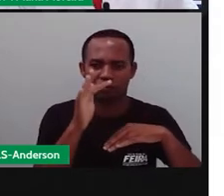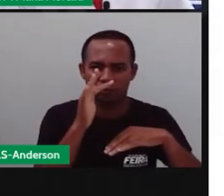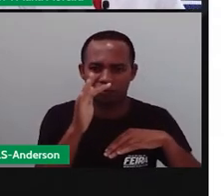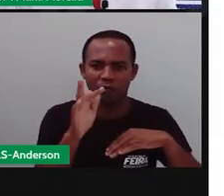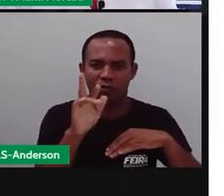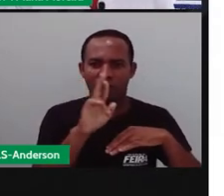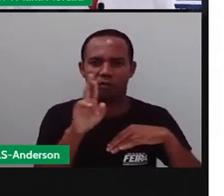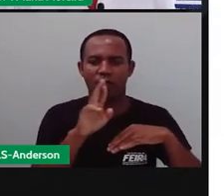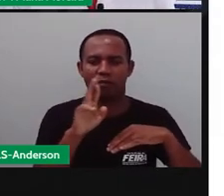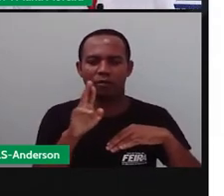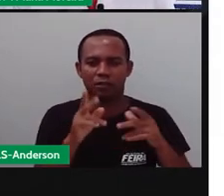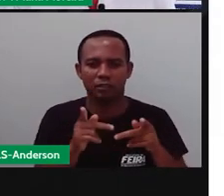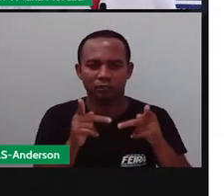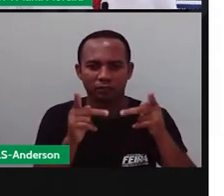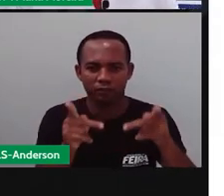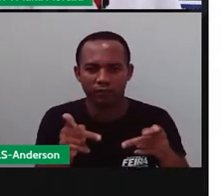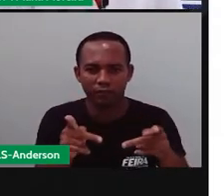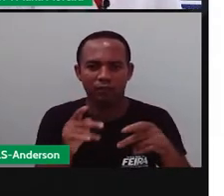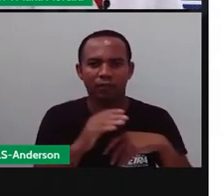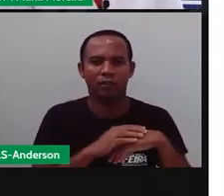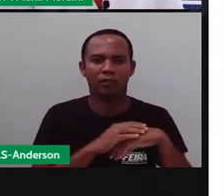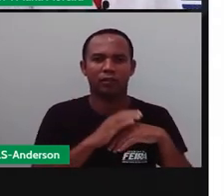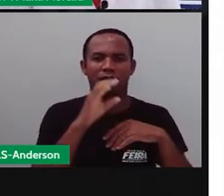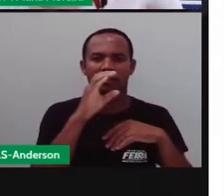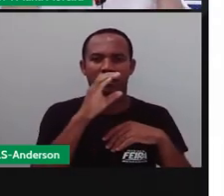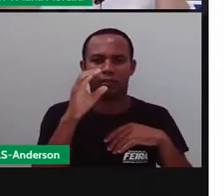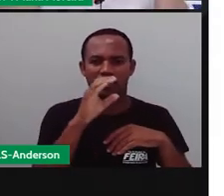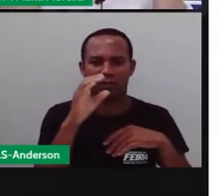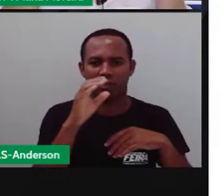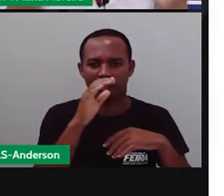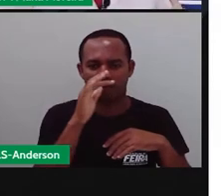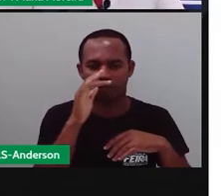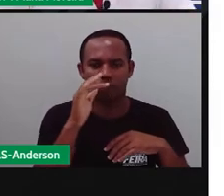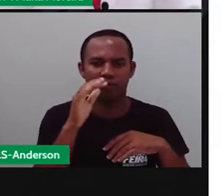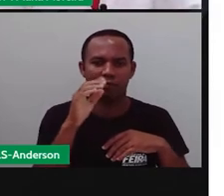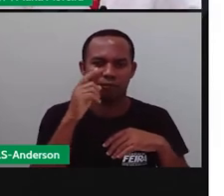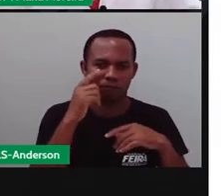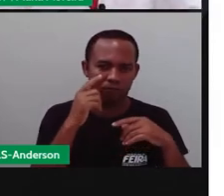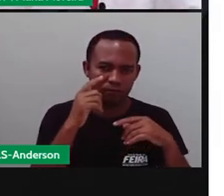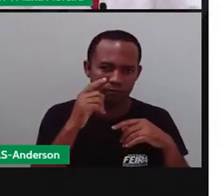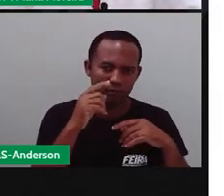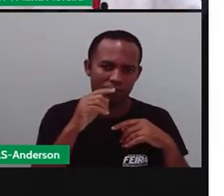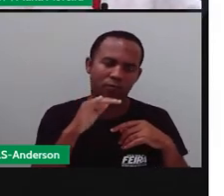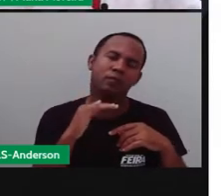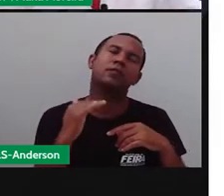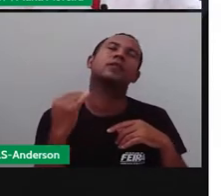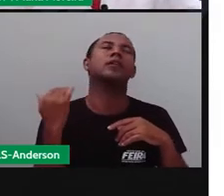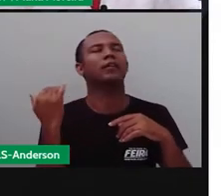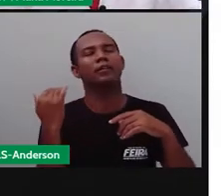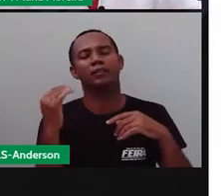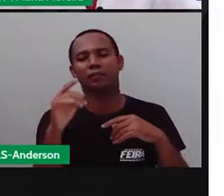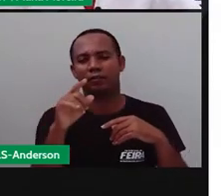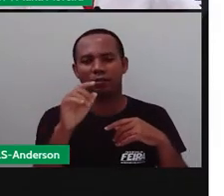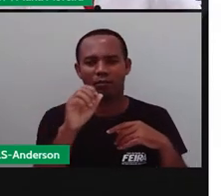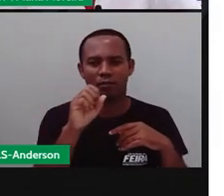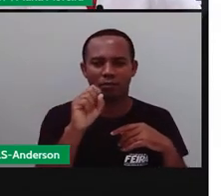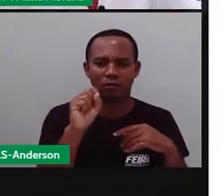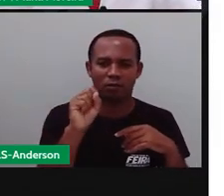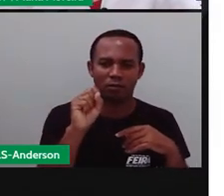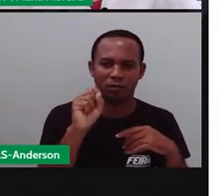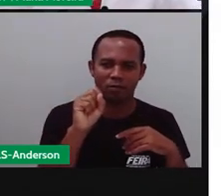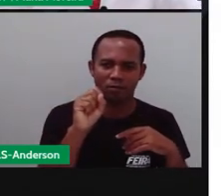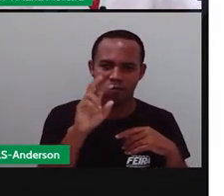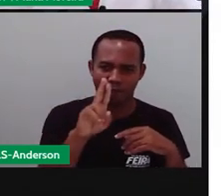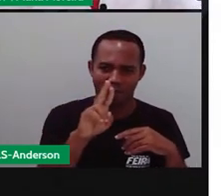cravo teve um desmaio e a rosa foi se achorar. Vamos falar desta canção